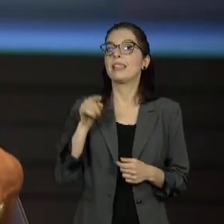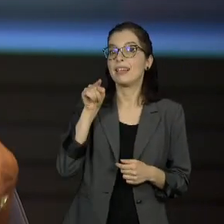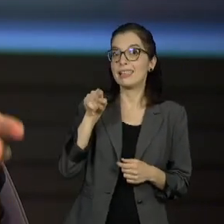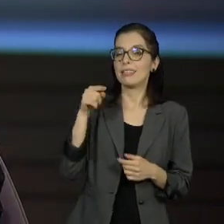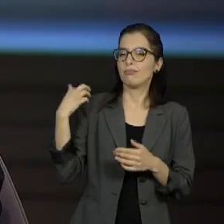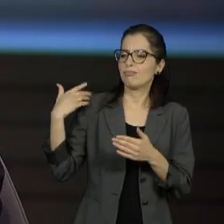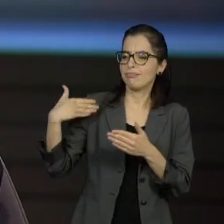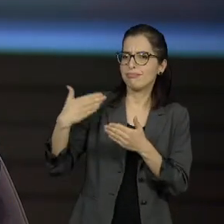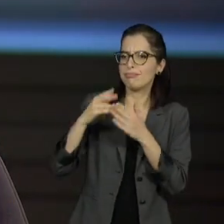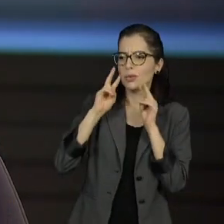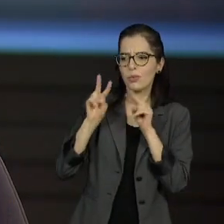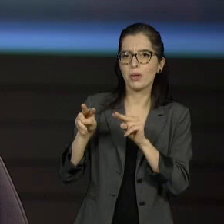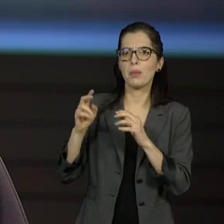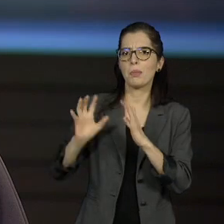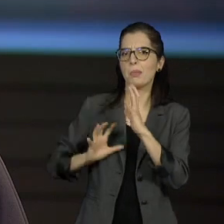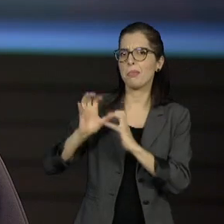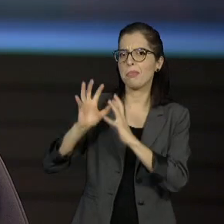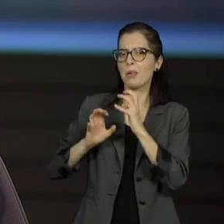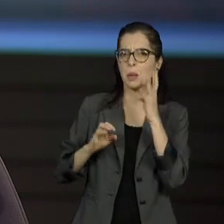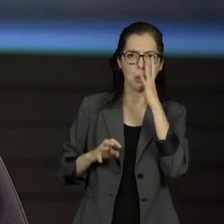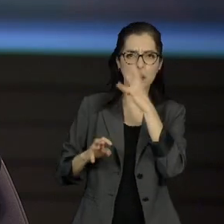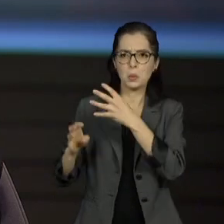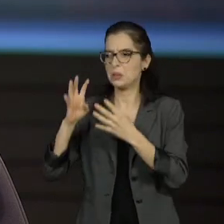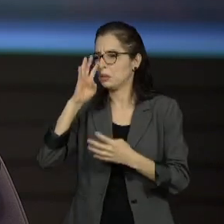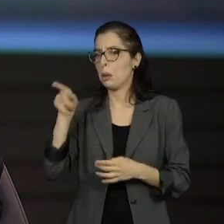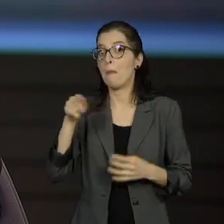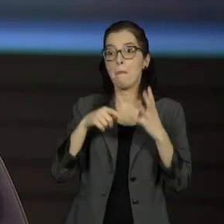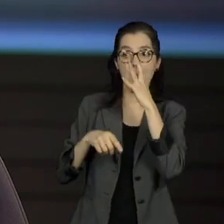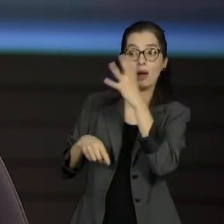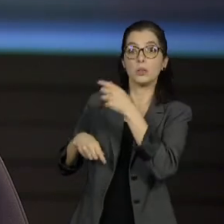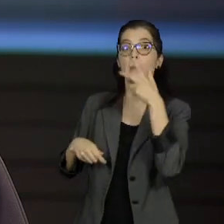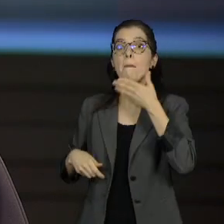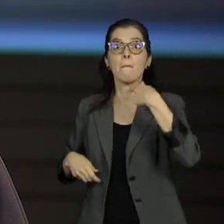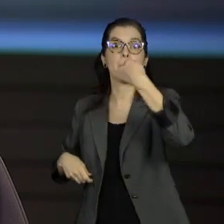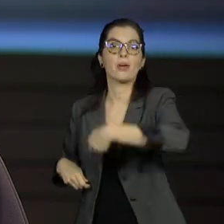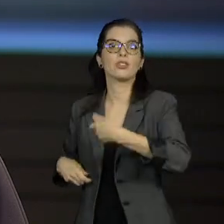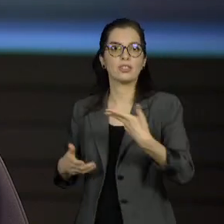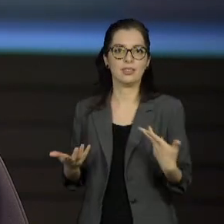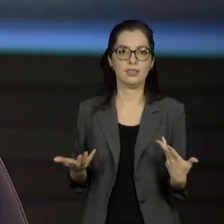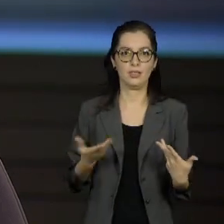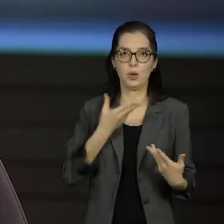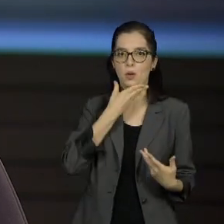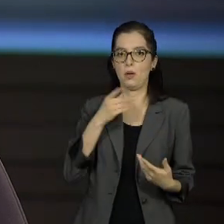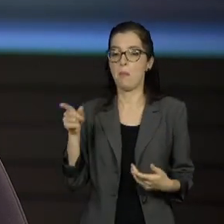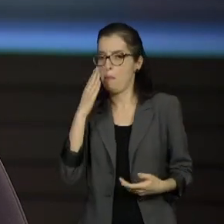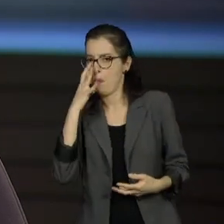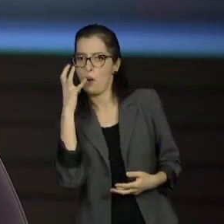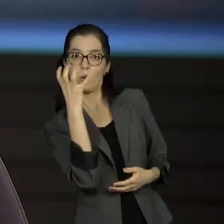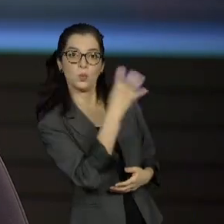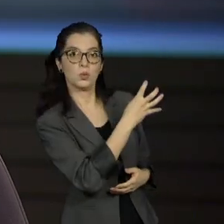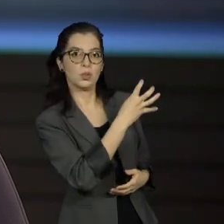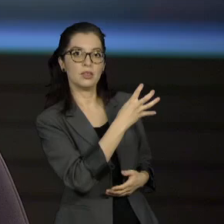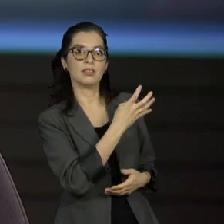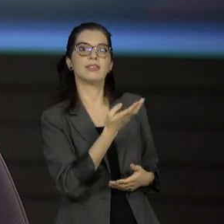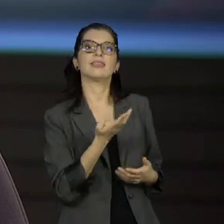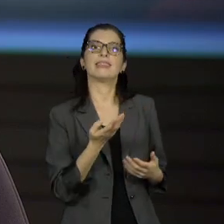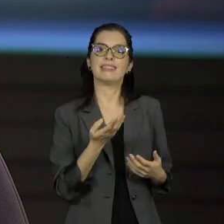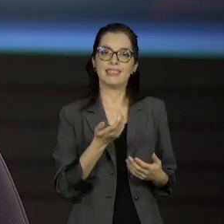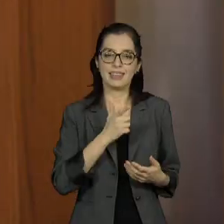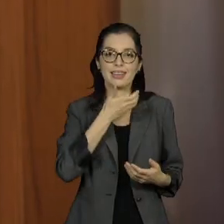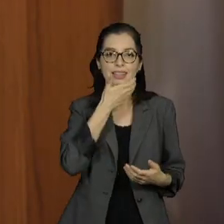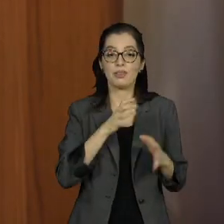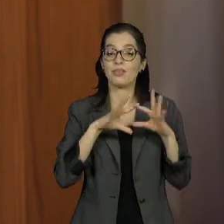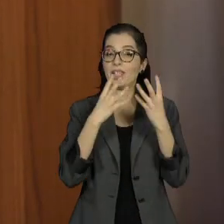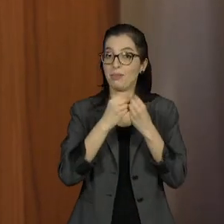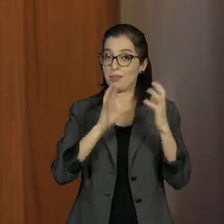acusando o primo de machista. Então, a coisa ficou bem feia. Esse Natal não vai ser legal, não. A campanha está